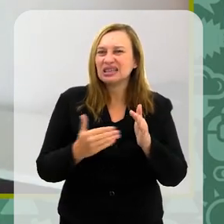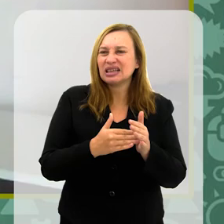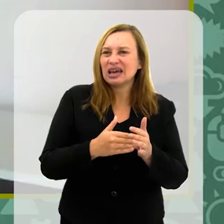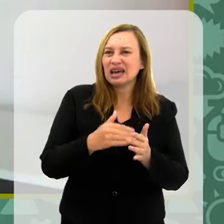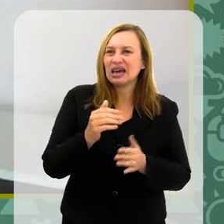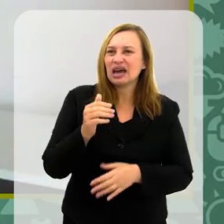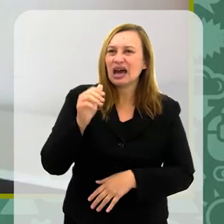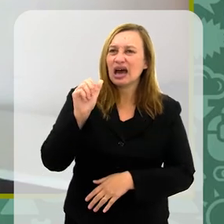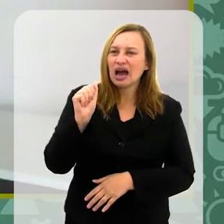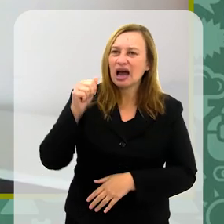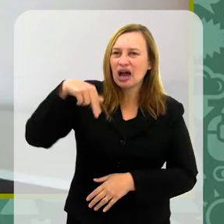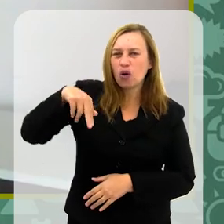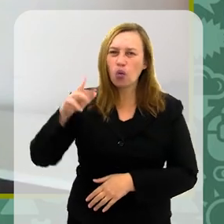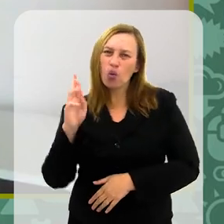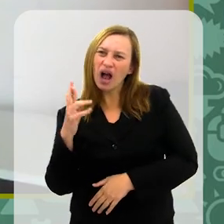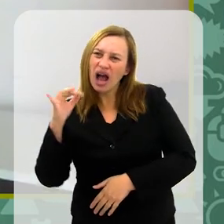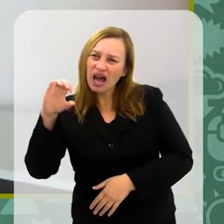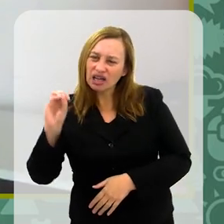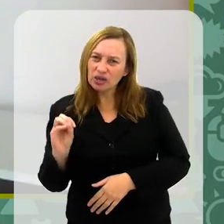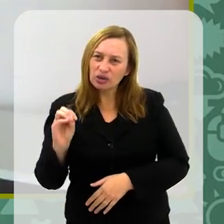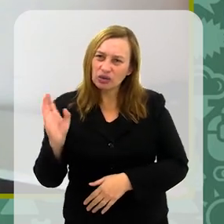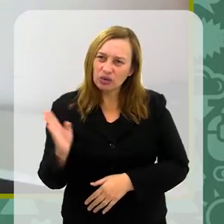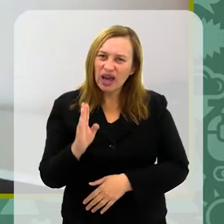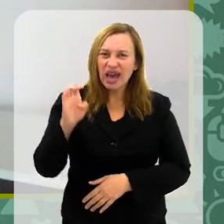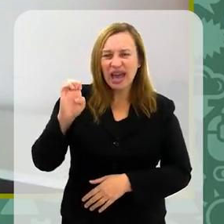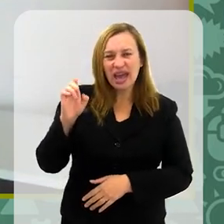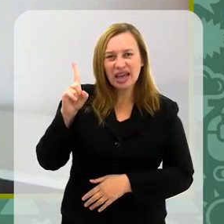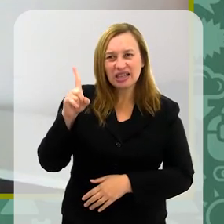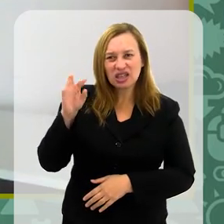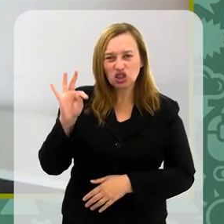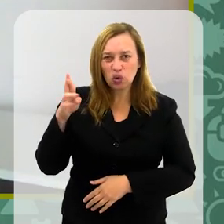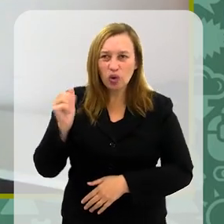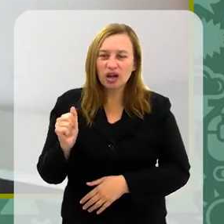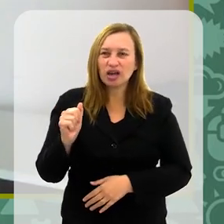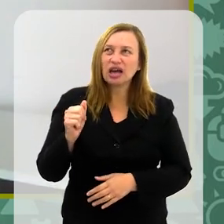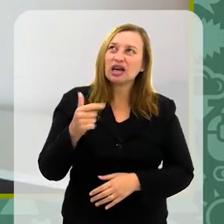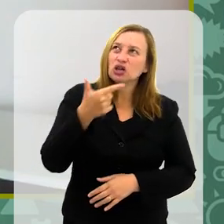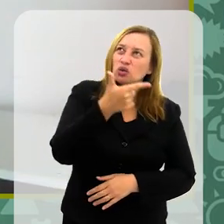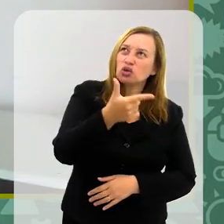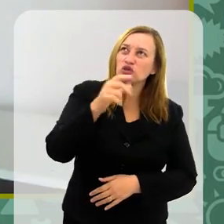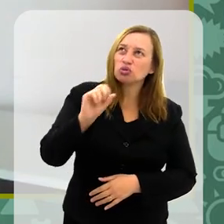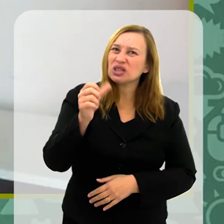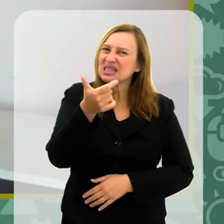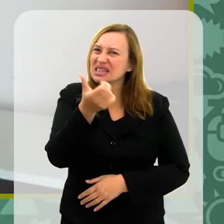2014, 2016, 2016 ou 2015.